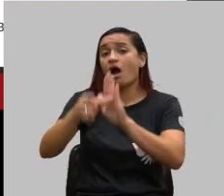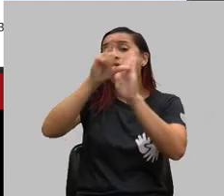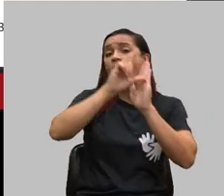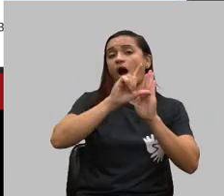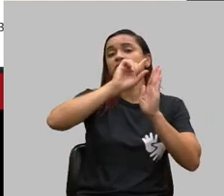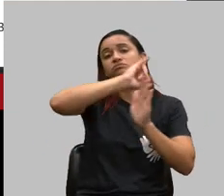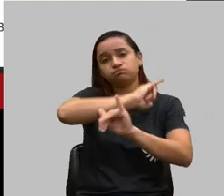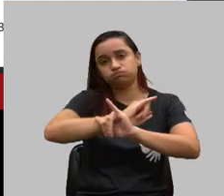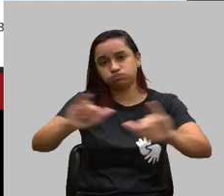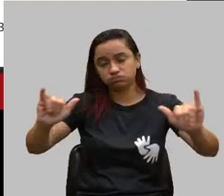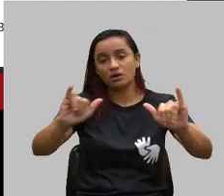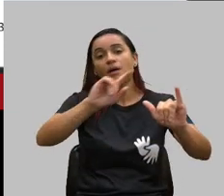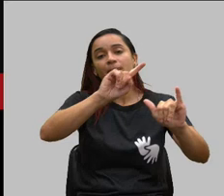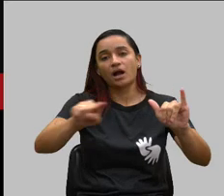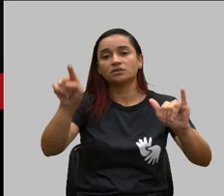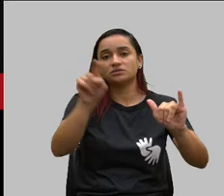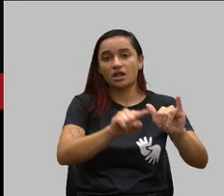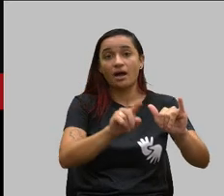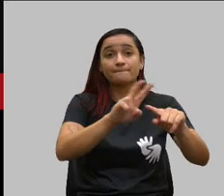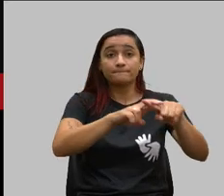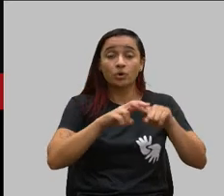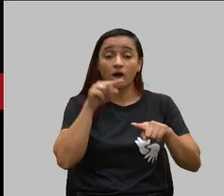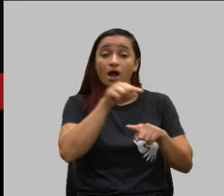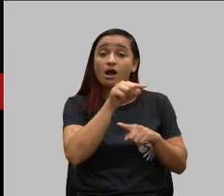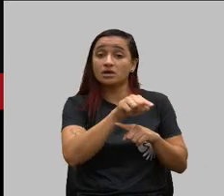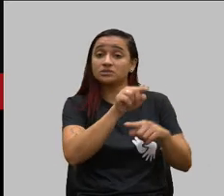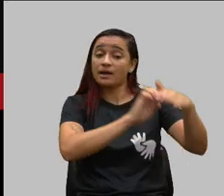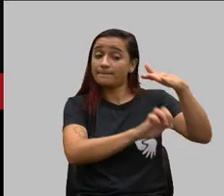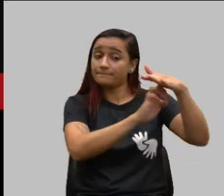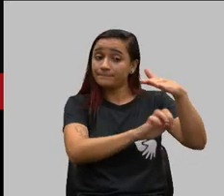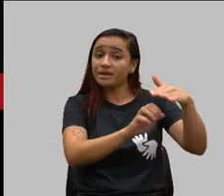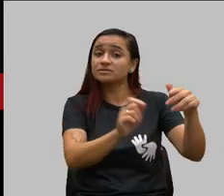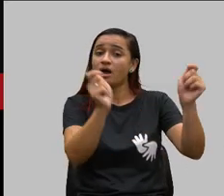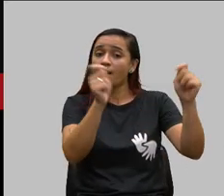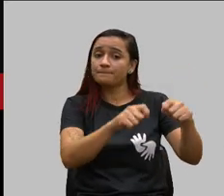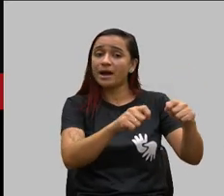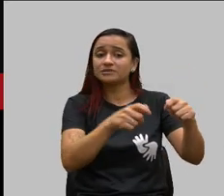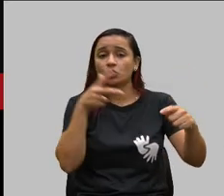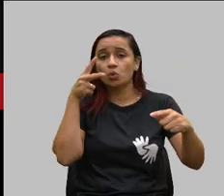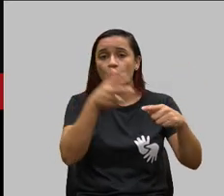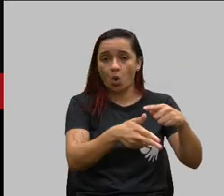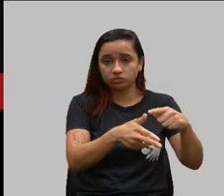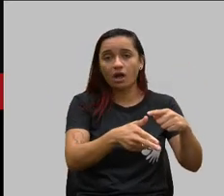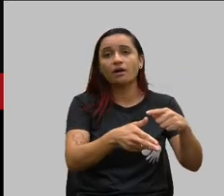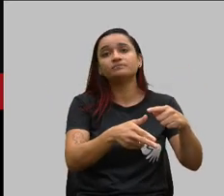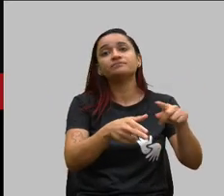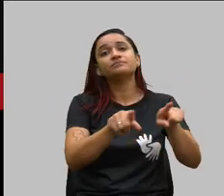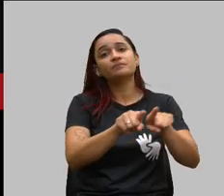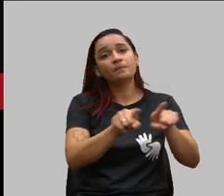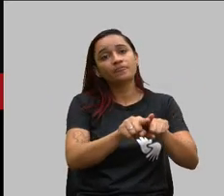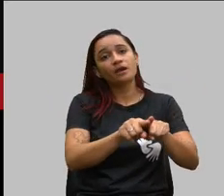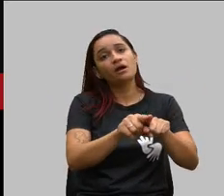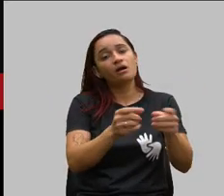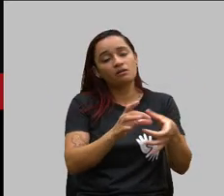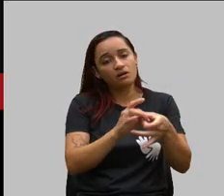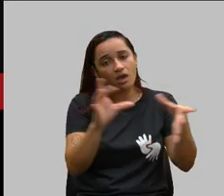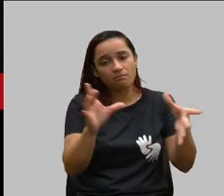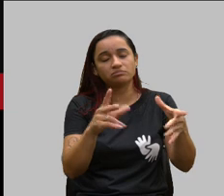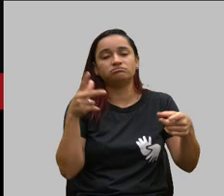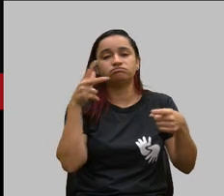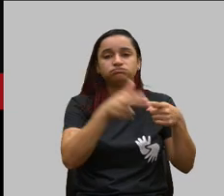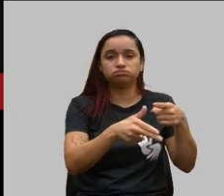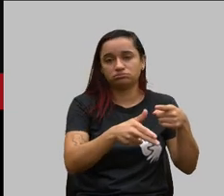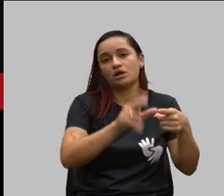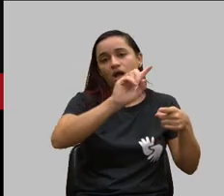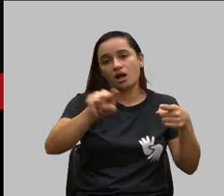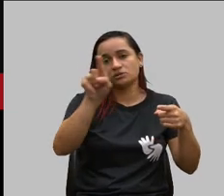antecedência para que essa pessoa para que esse empresário possa vir aportar e oportunizar ele aportar para outro